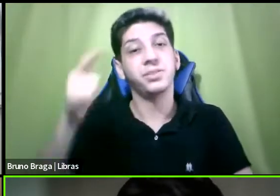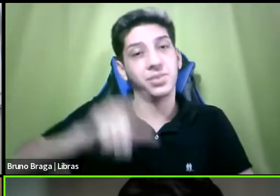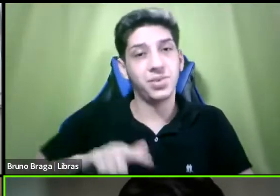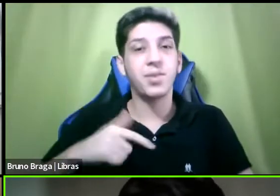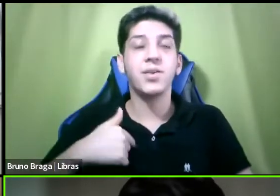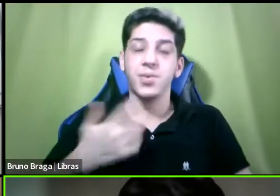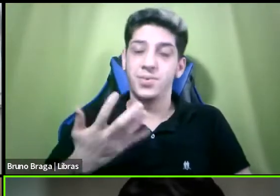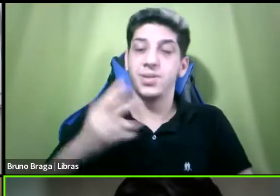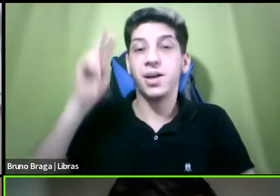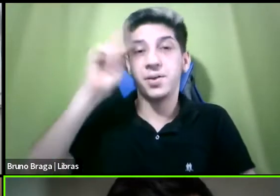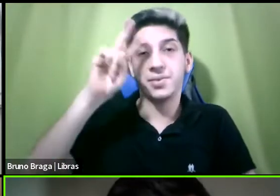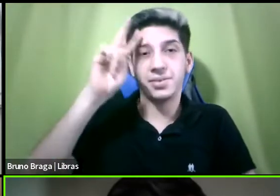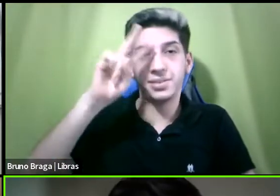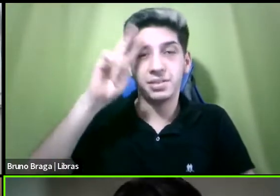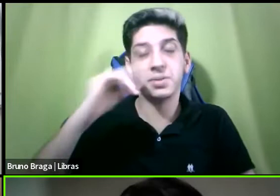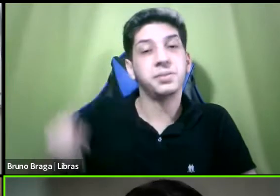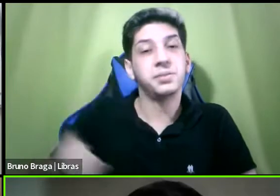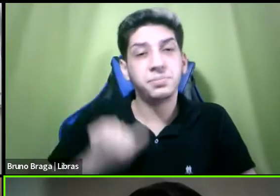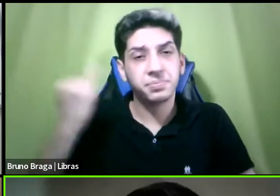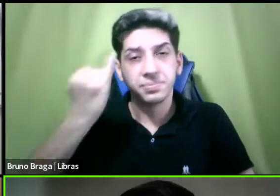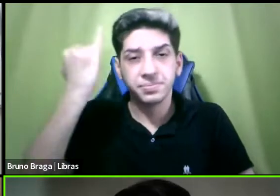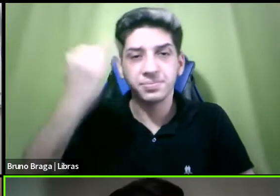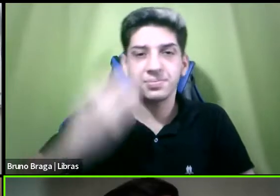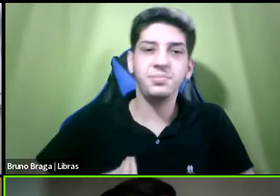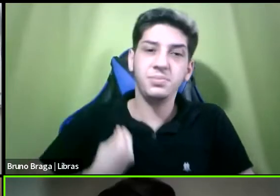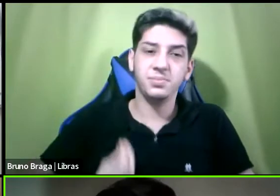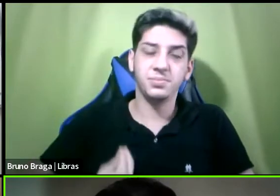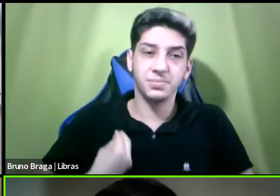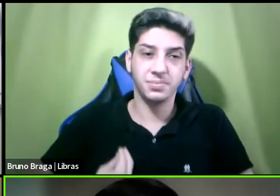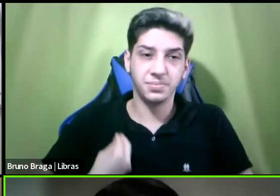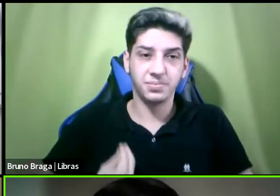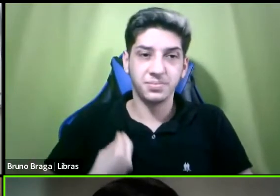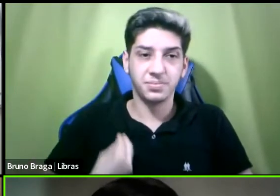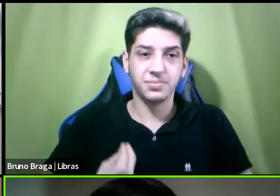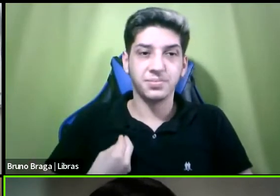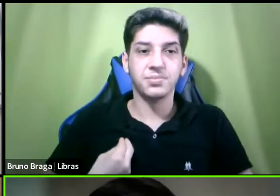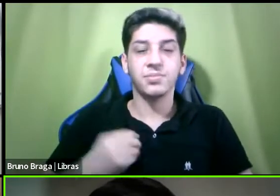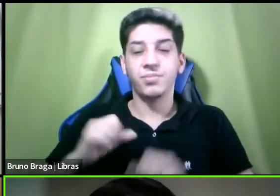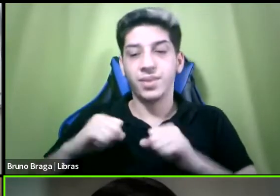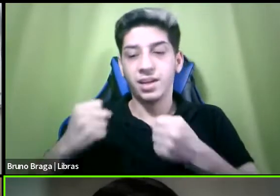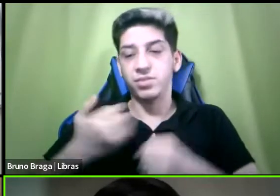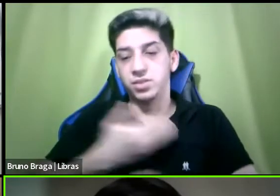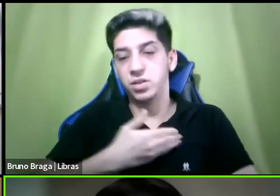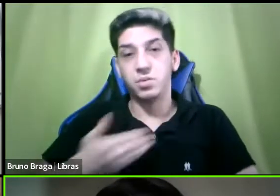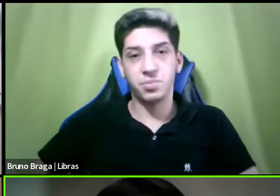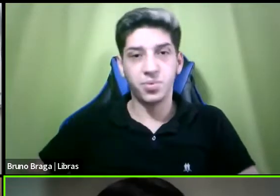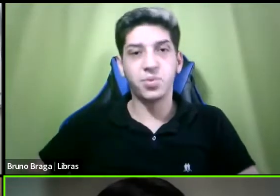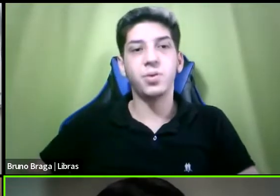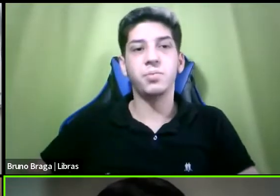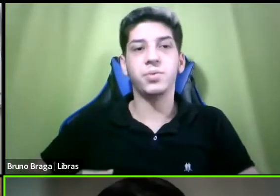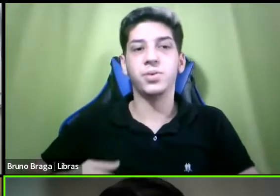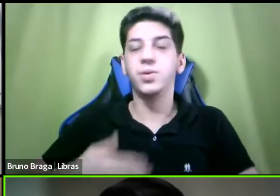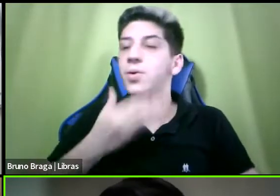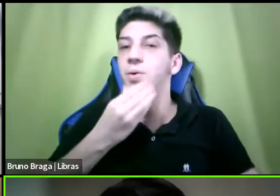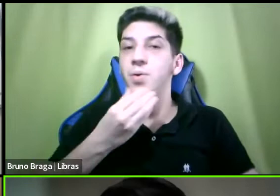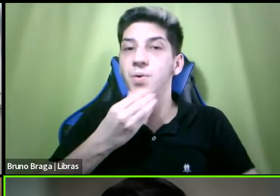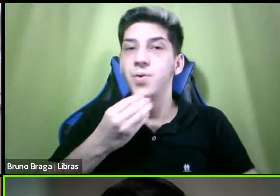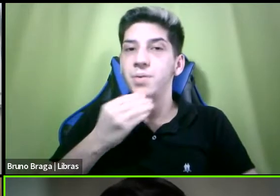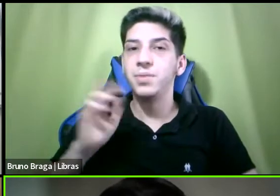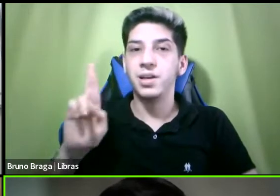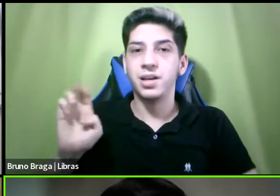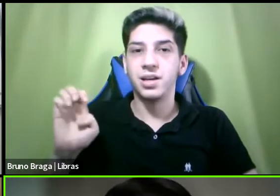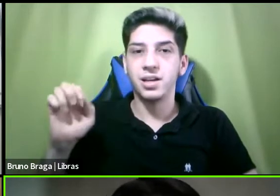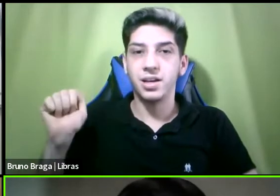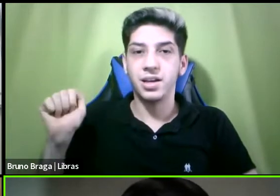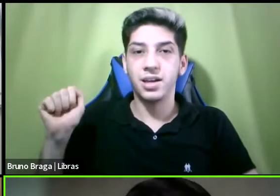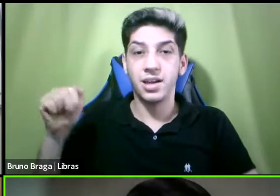lembrar a importantíssima participação né do defensor público da União doutor Renan Soto Maior que